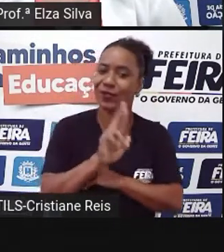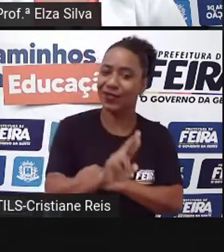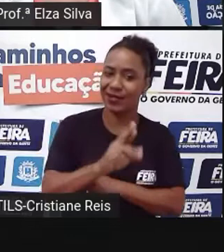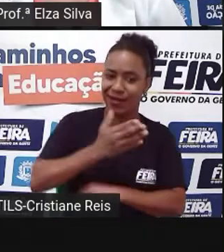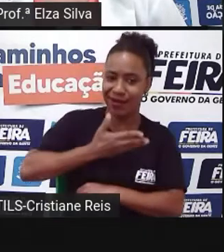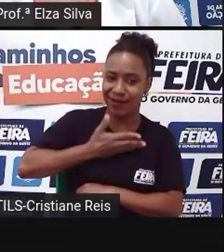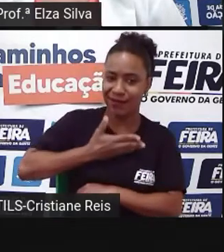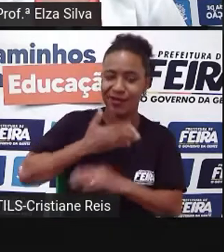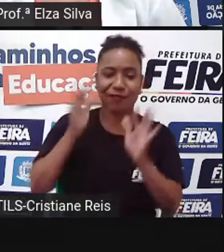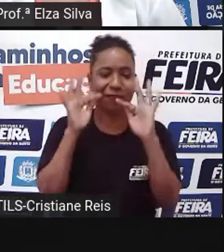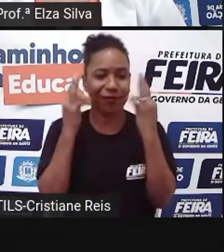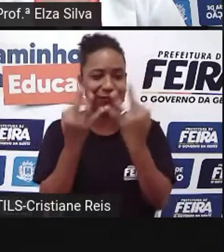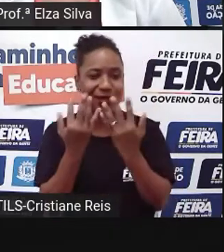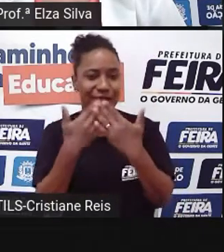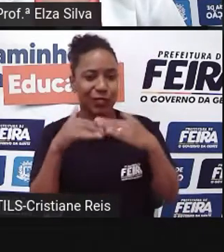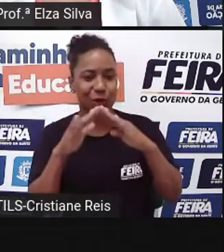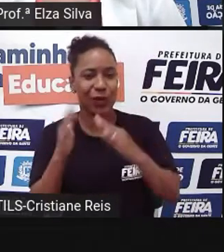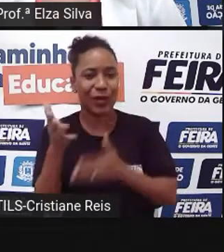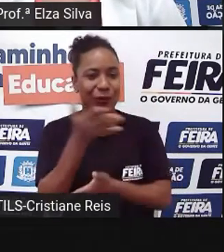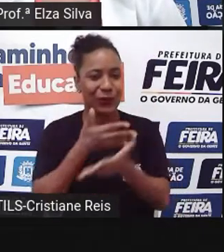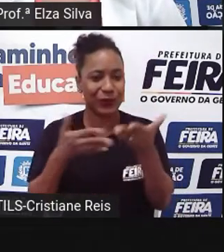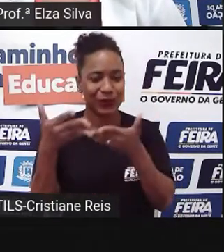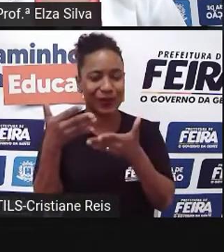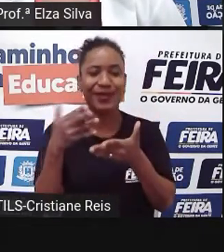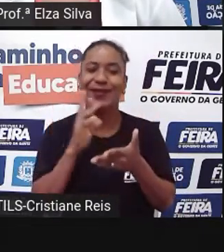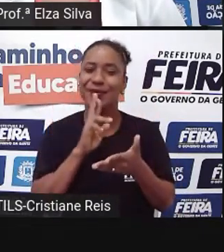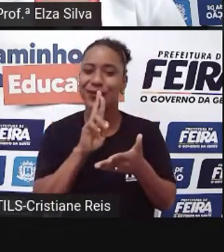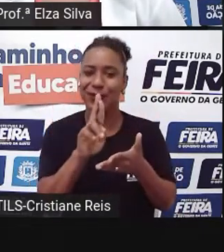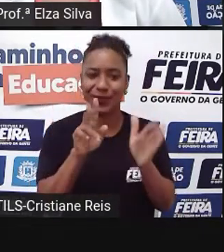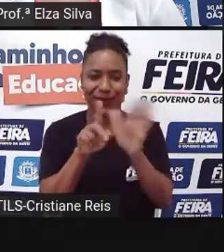amigos, escola e comunidade. Ok?